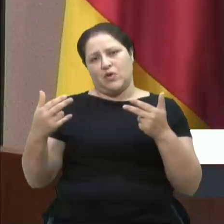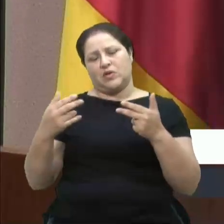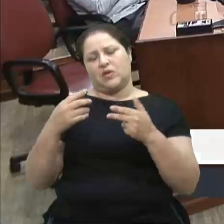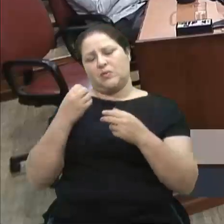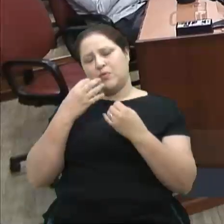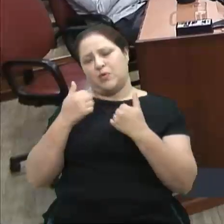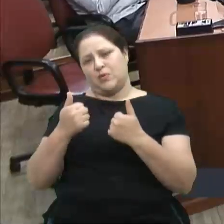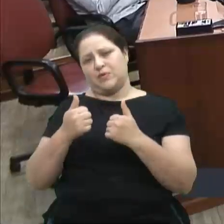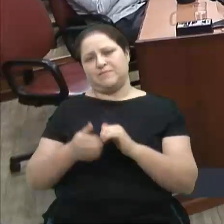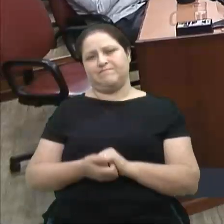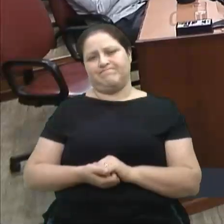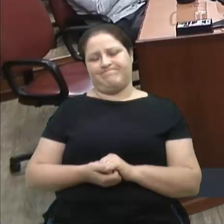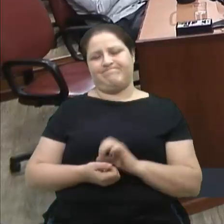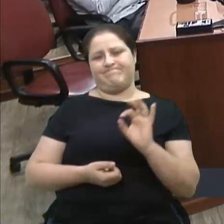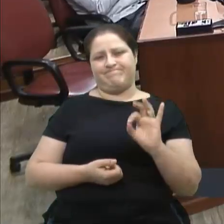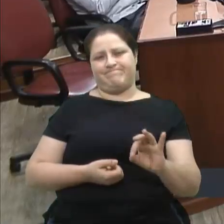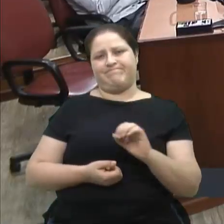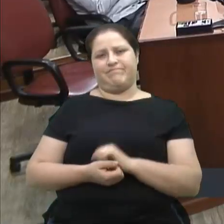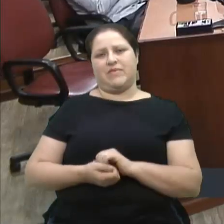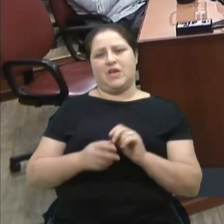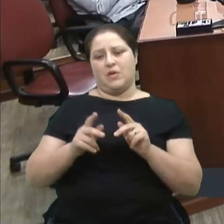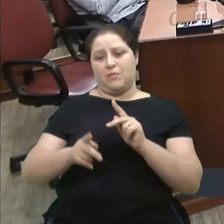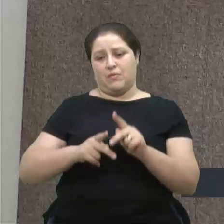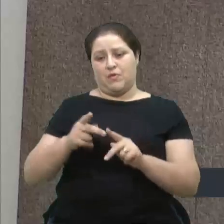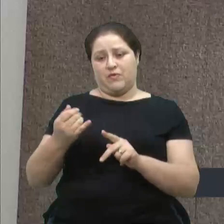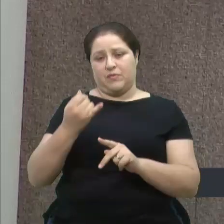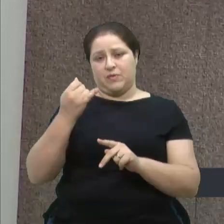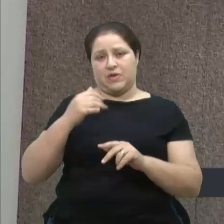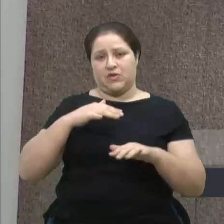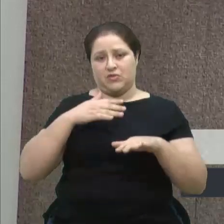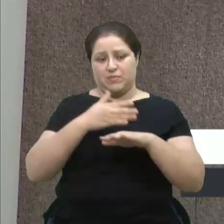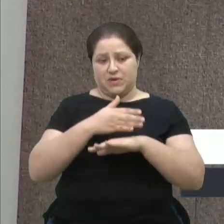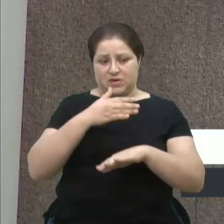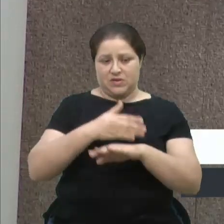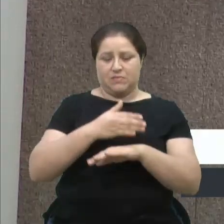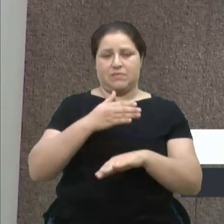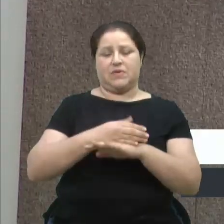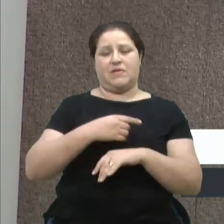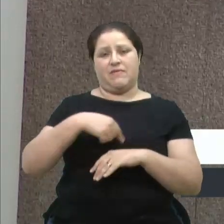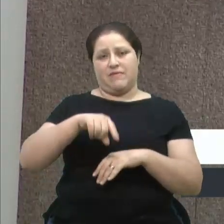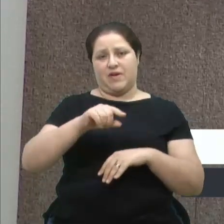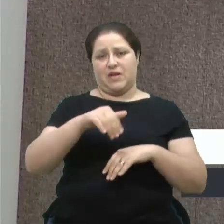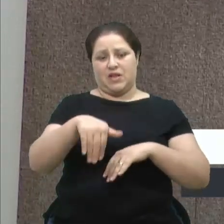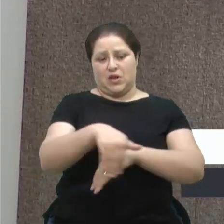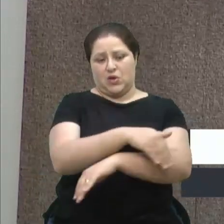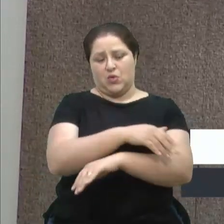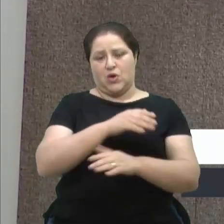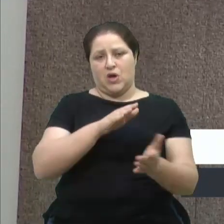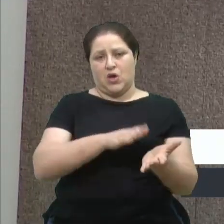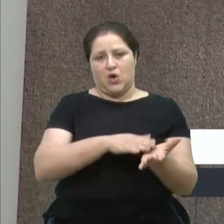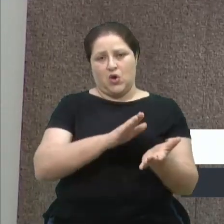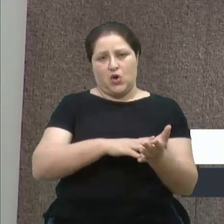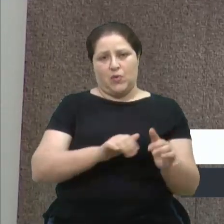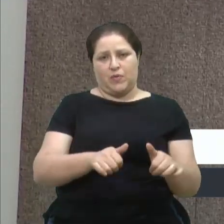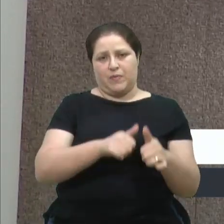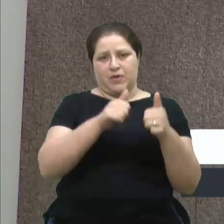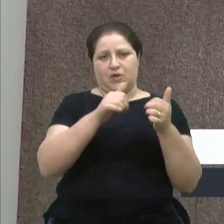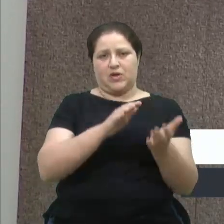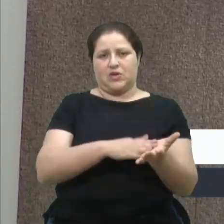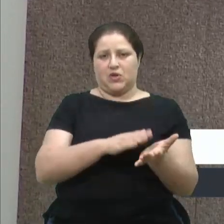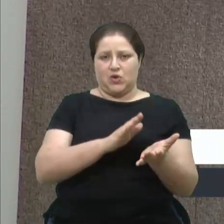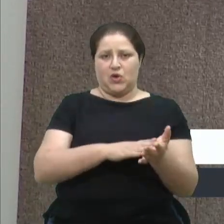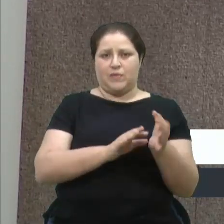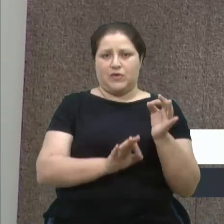Exatamente. É importantíssimo que o povo participe, que vá à rua, que cobre melhorias, que cobre